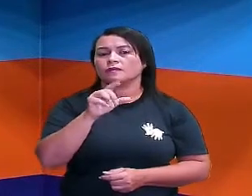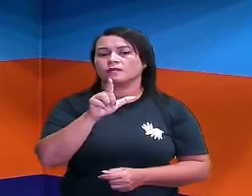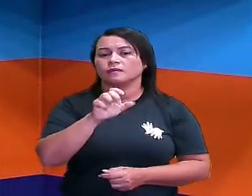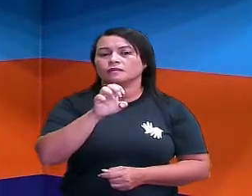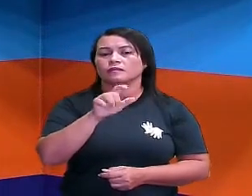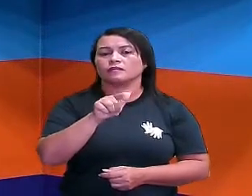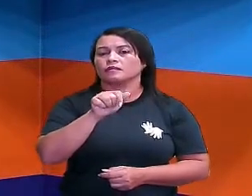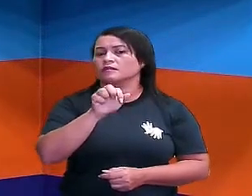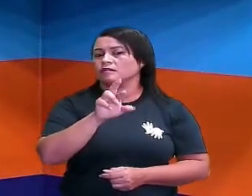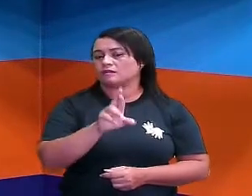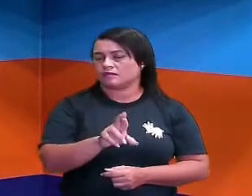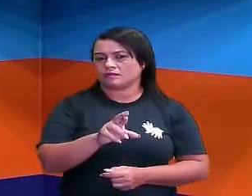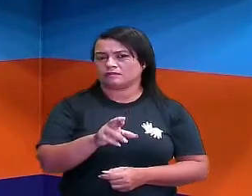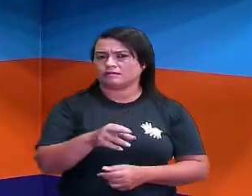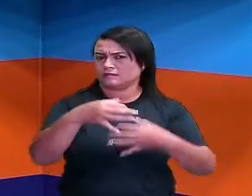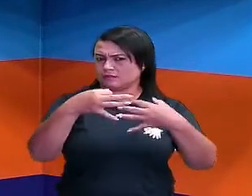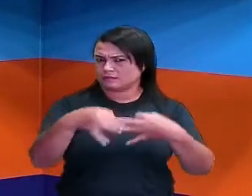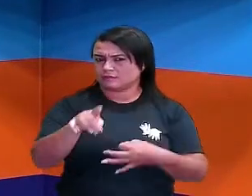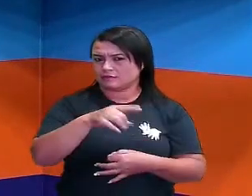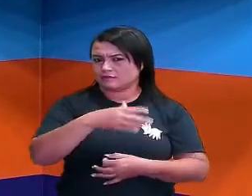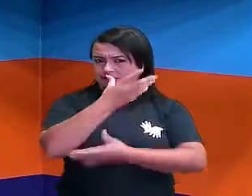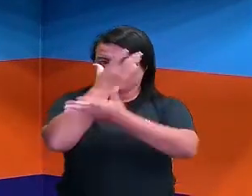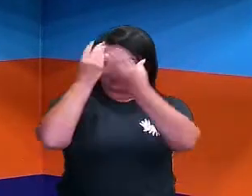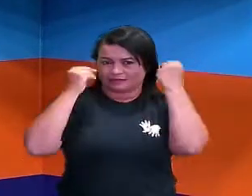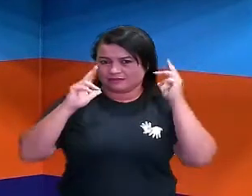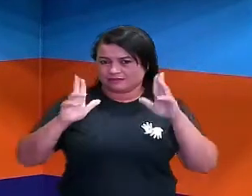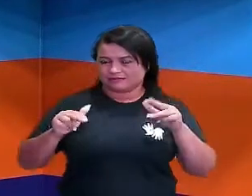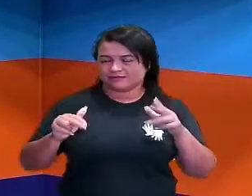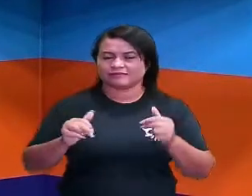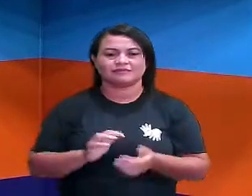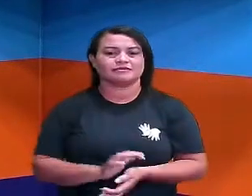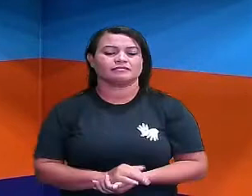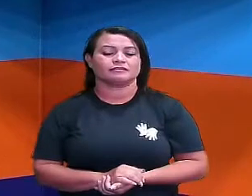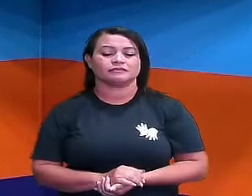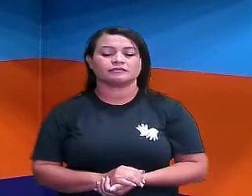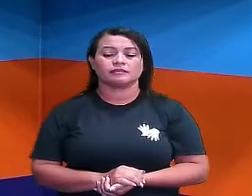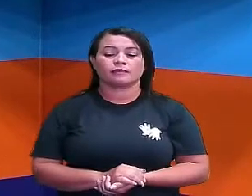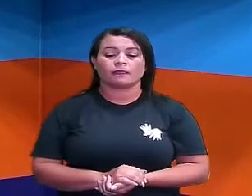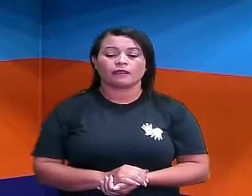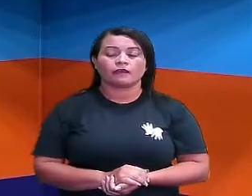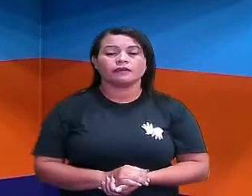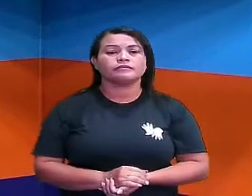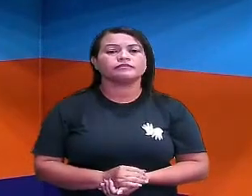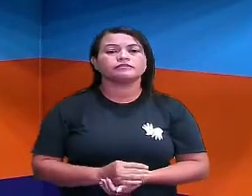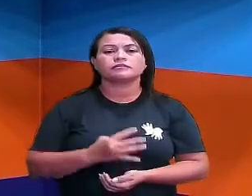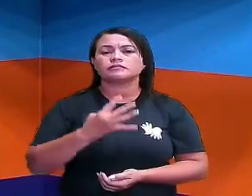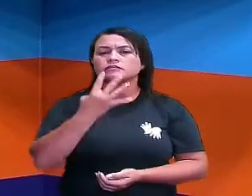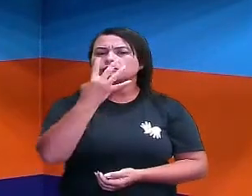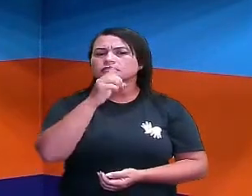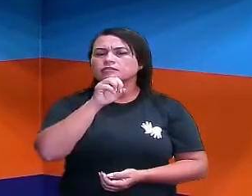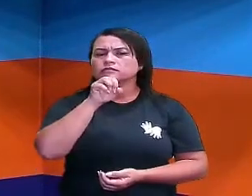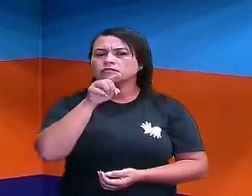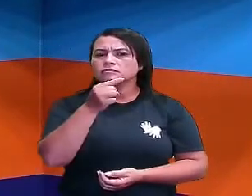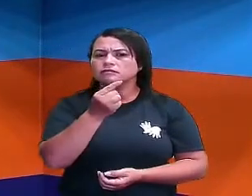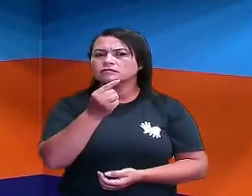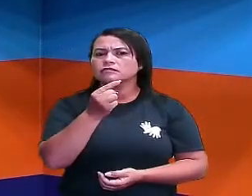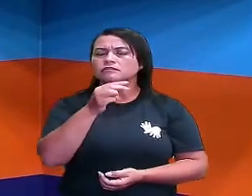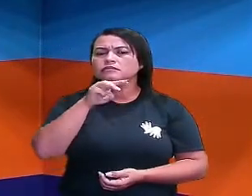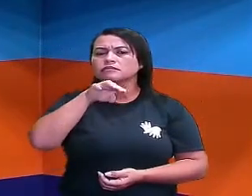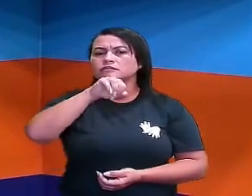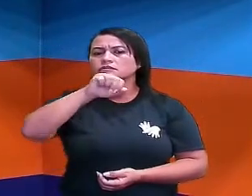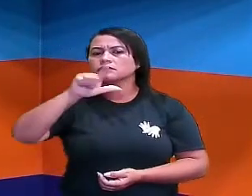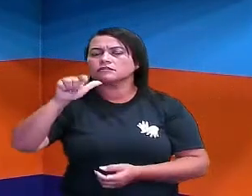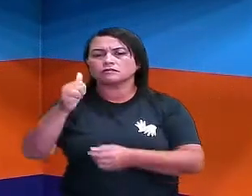certo? Eu tenho certeza que ninguém mais vai esquecer isso. Bom, há 4 mil anos, os egípcios